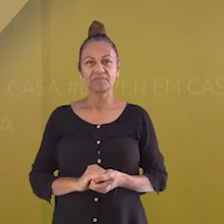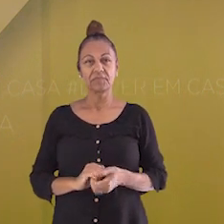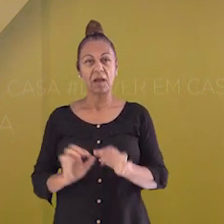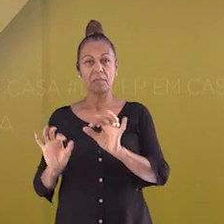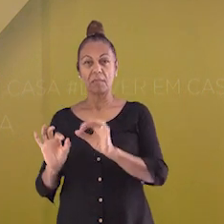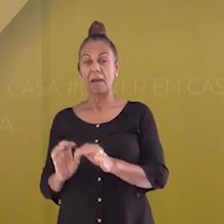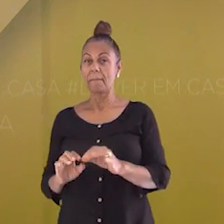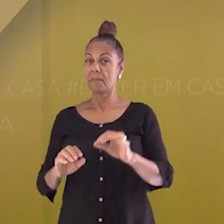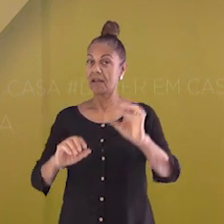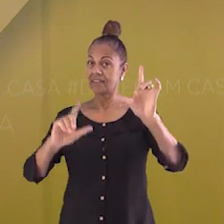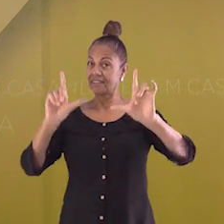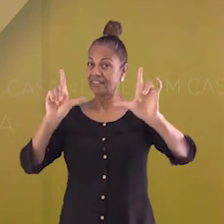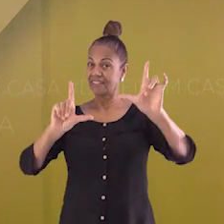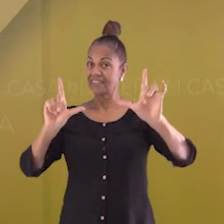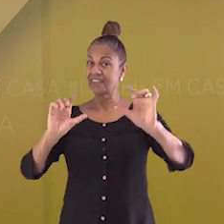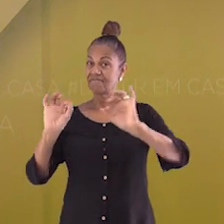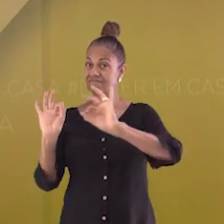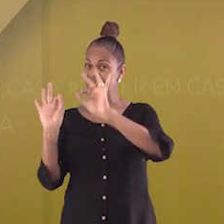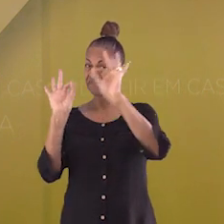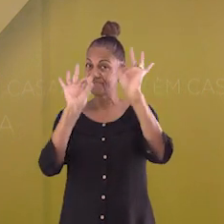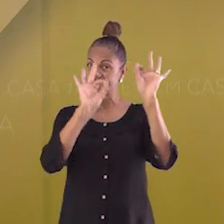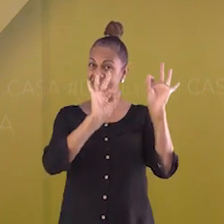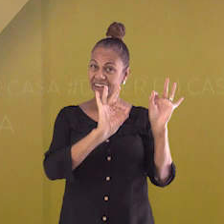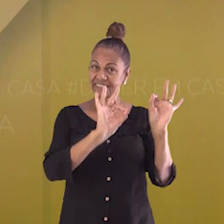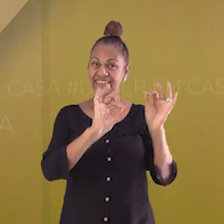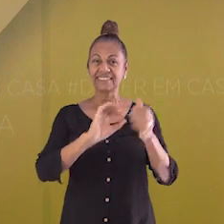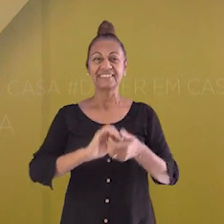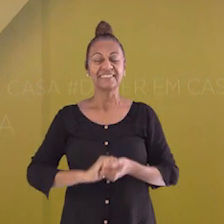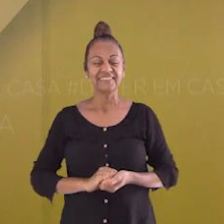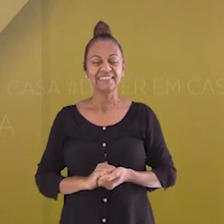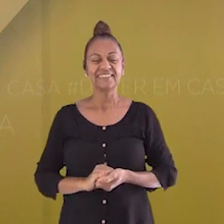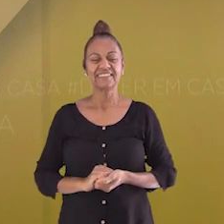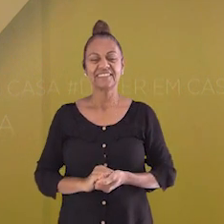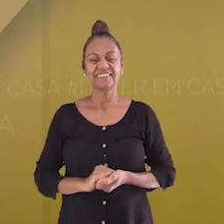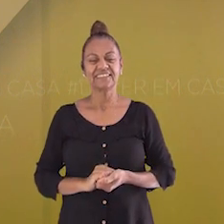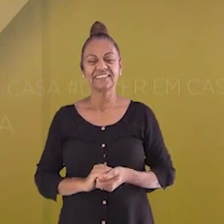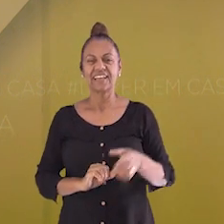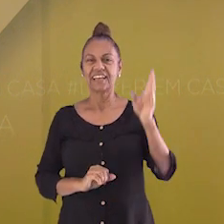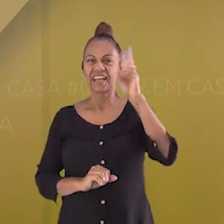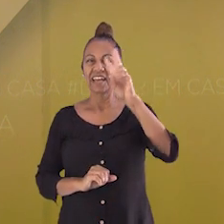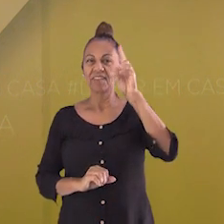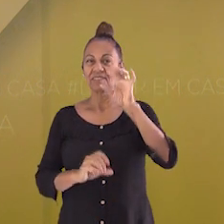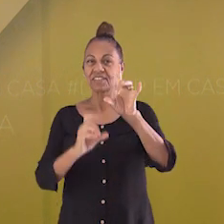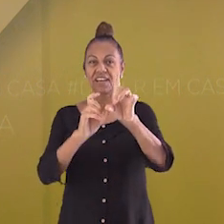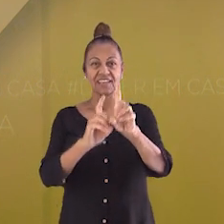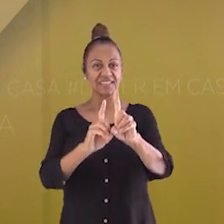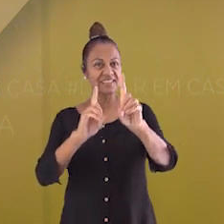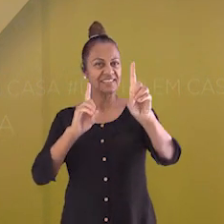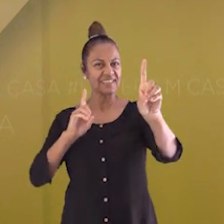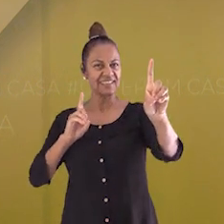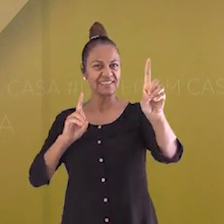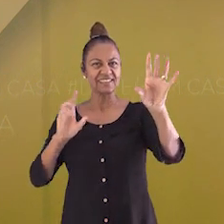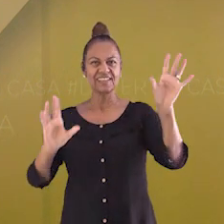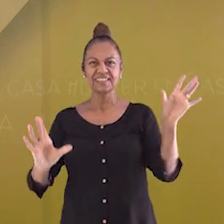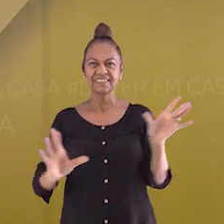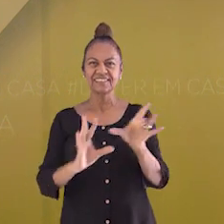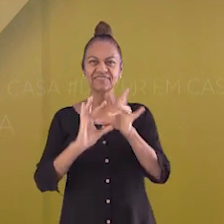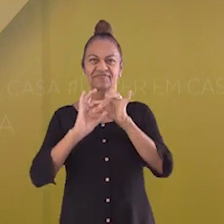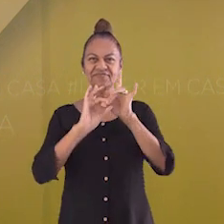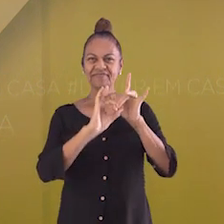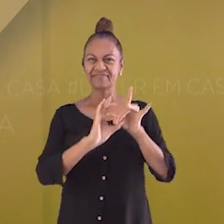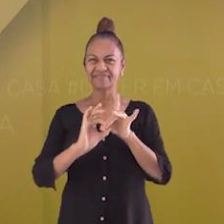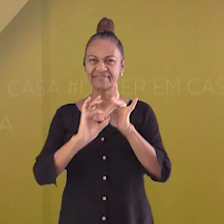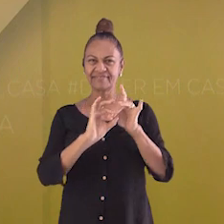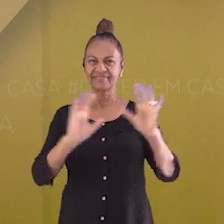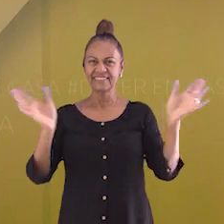assistir a toda a programação do nosso canal. E por hoje é só, pessoal. Lembre-se que mesmo distantes